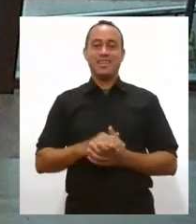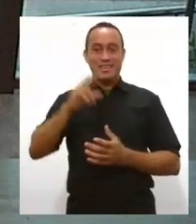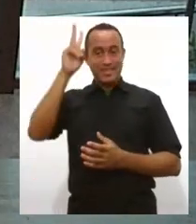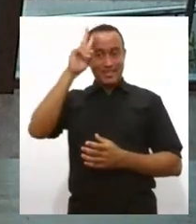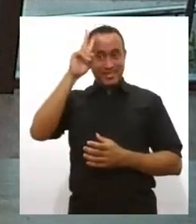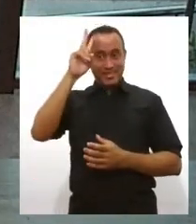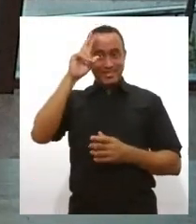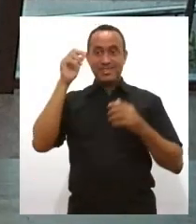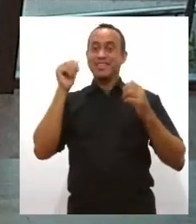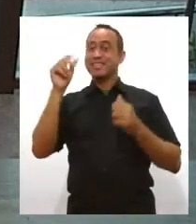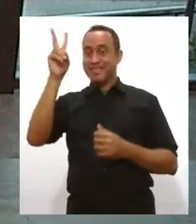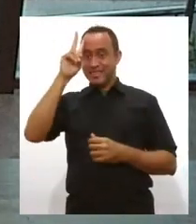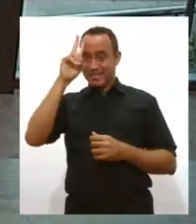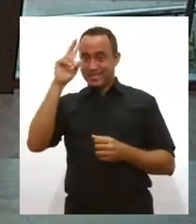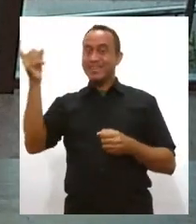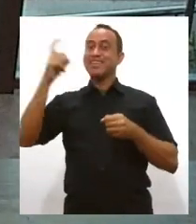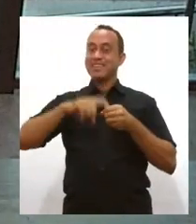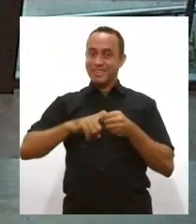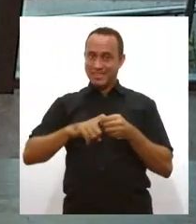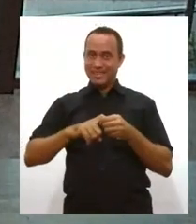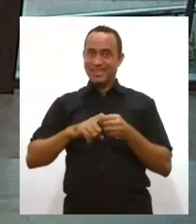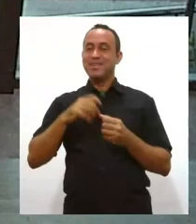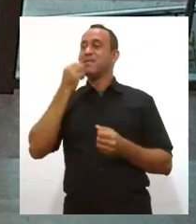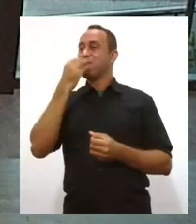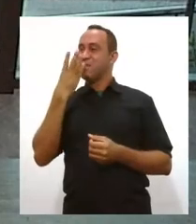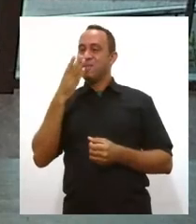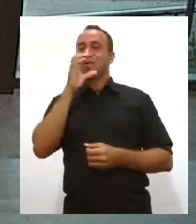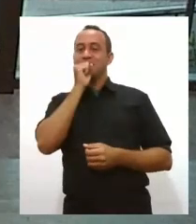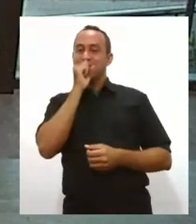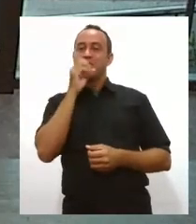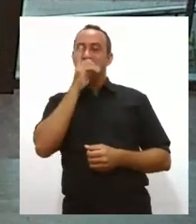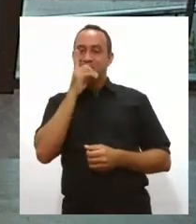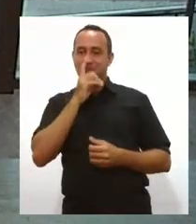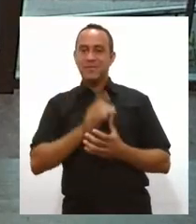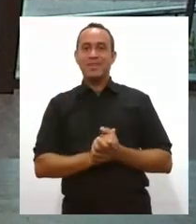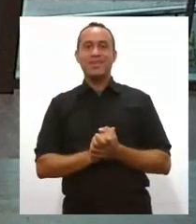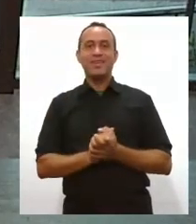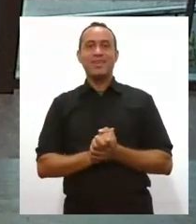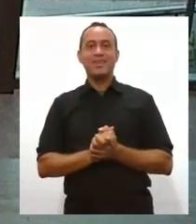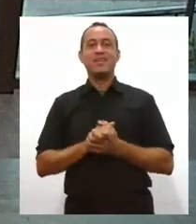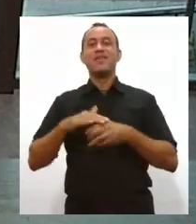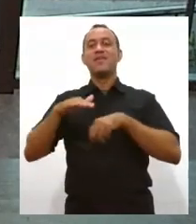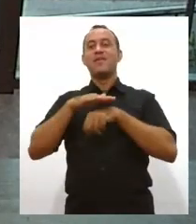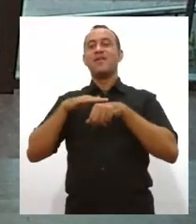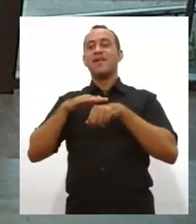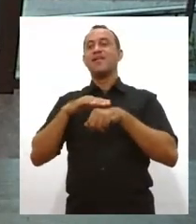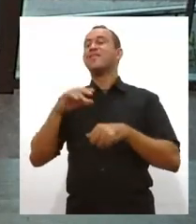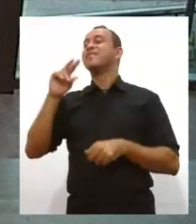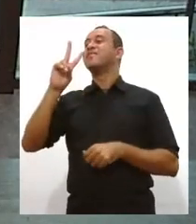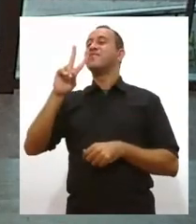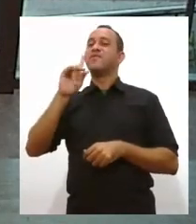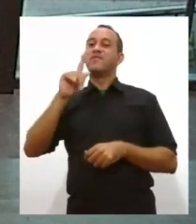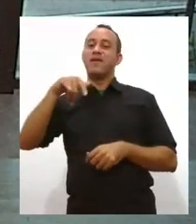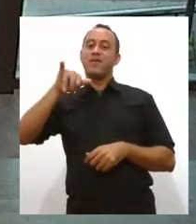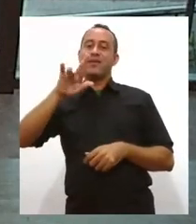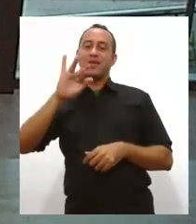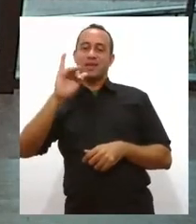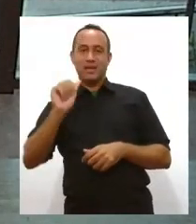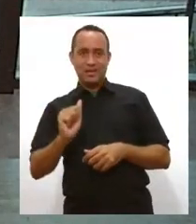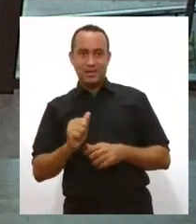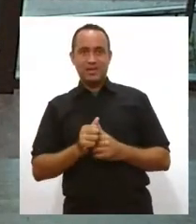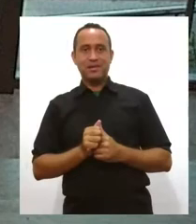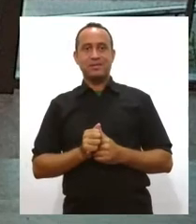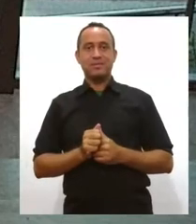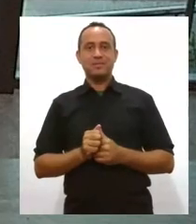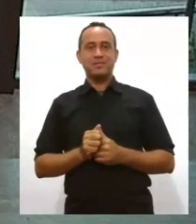até segunda. Um ótimo final de semana. segunda. Vamos falar com Valquíria Miró. Valquíria. E aí tem